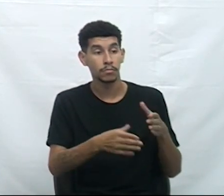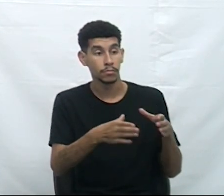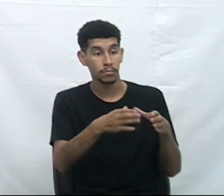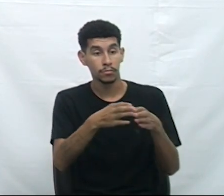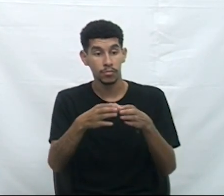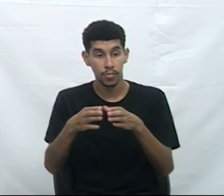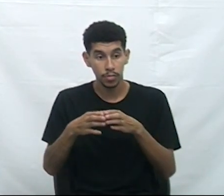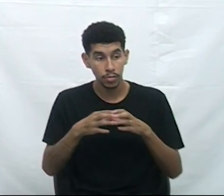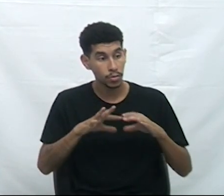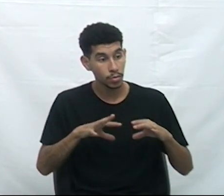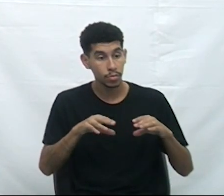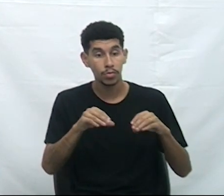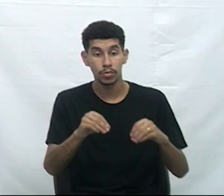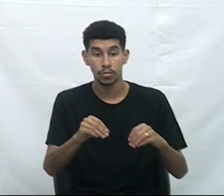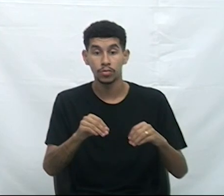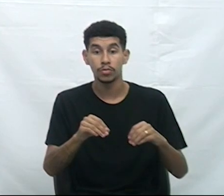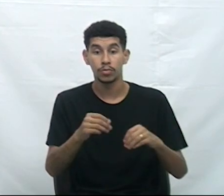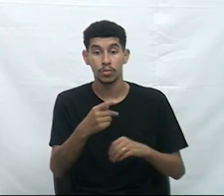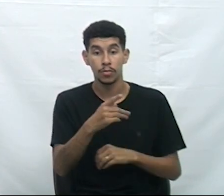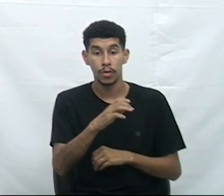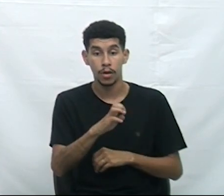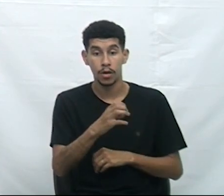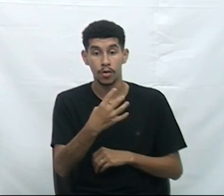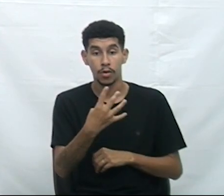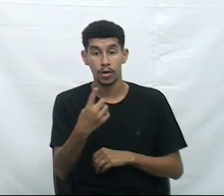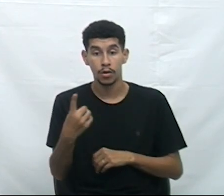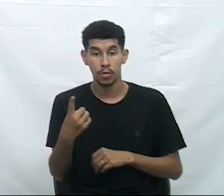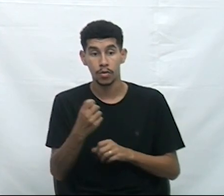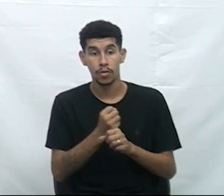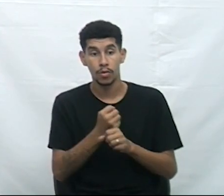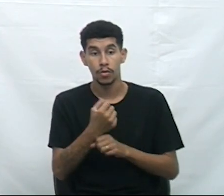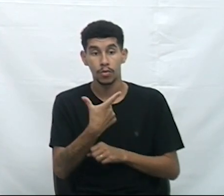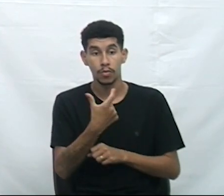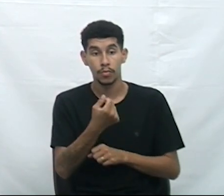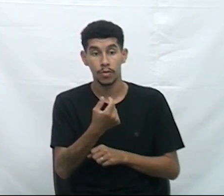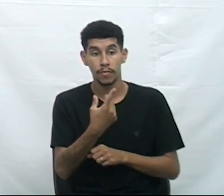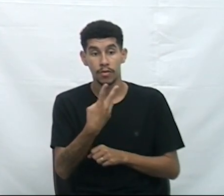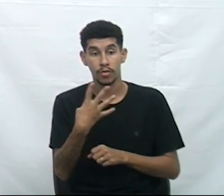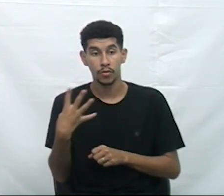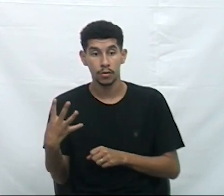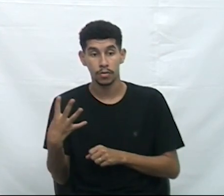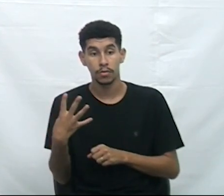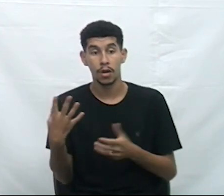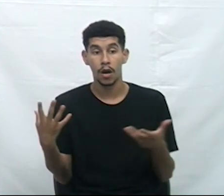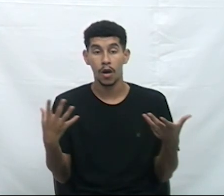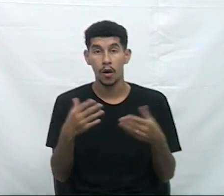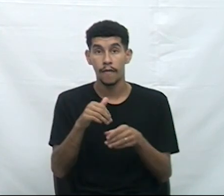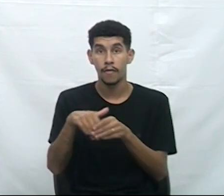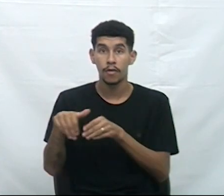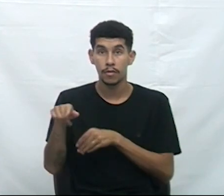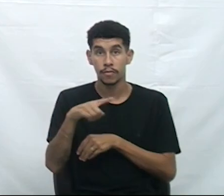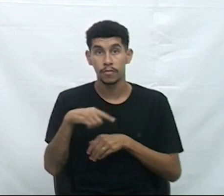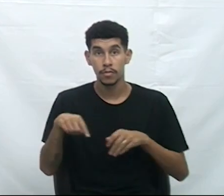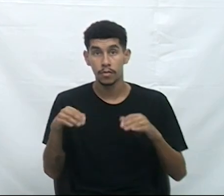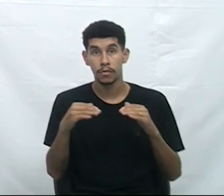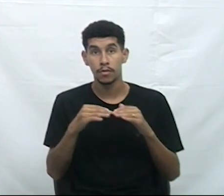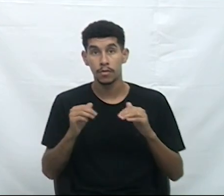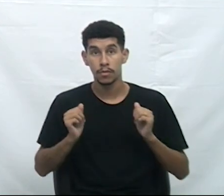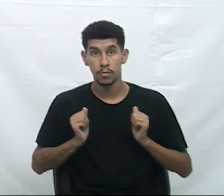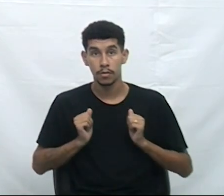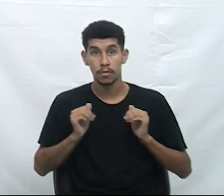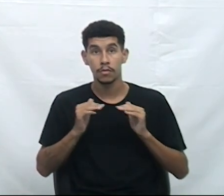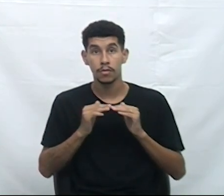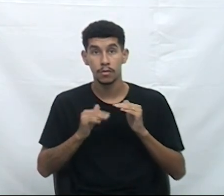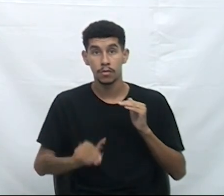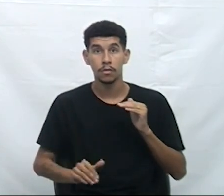pareceres das comissões do PE41 de 2024 está em votação. Os favoráveis